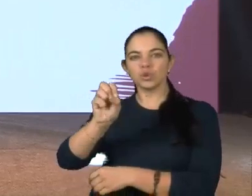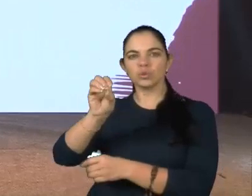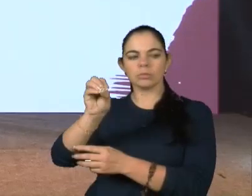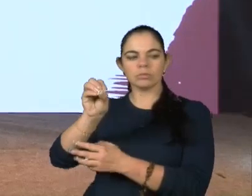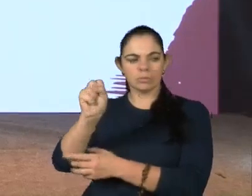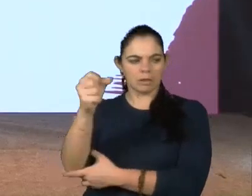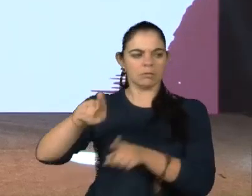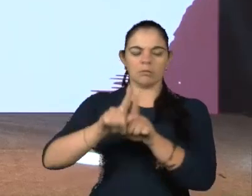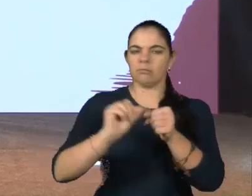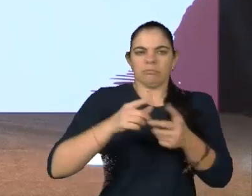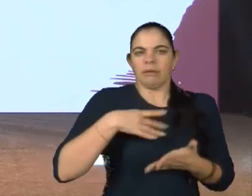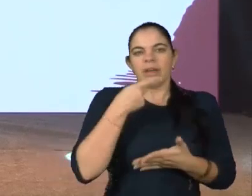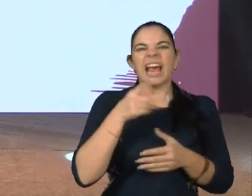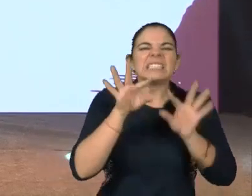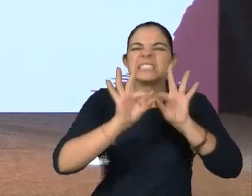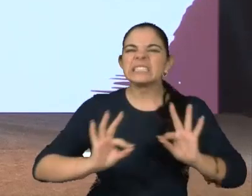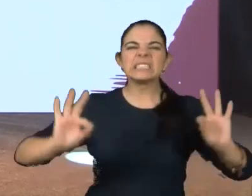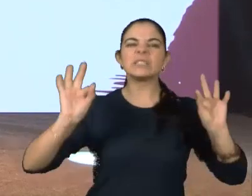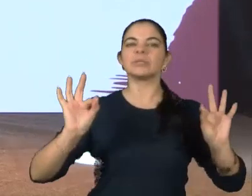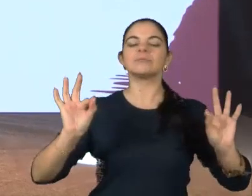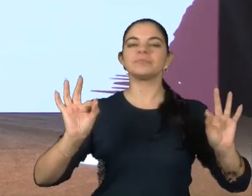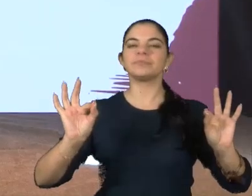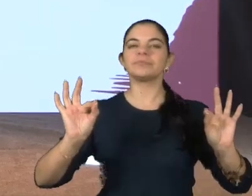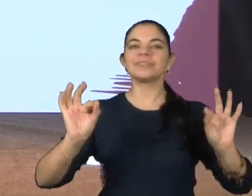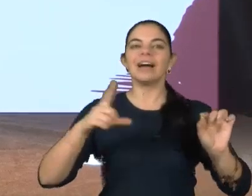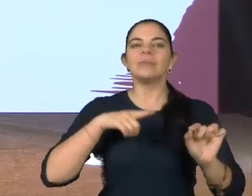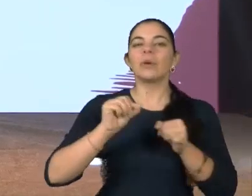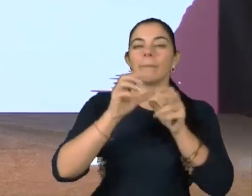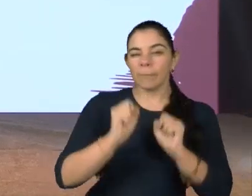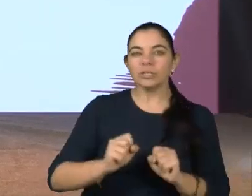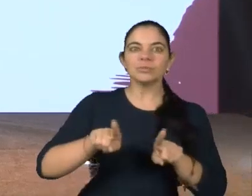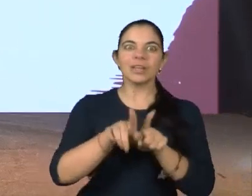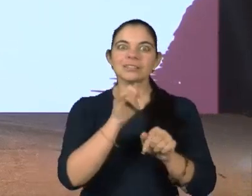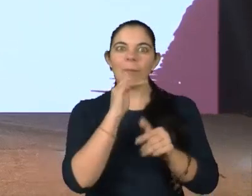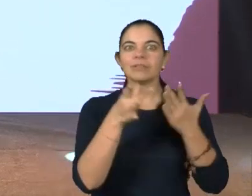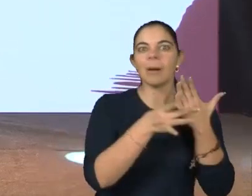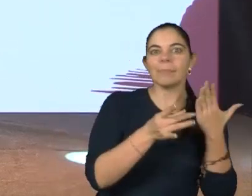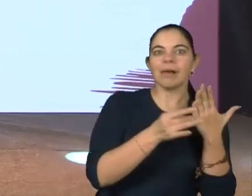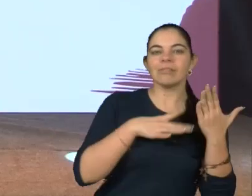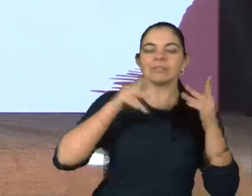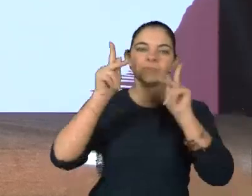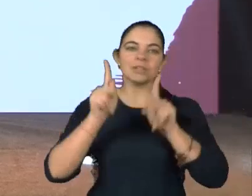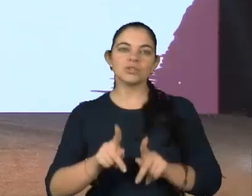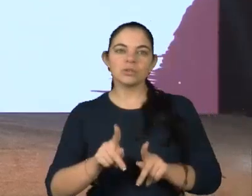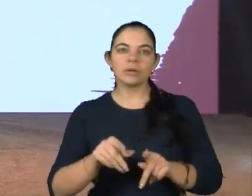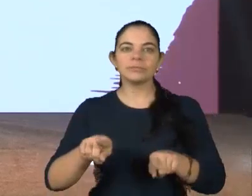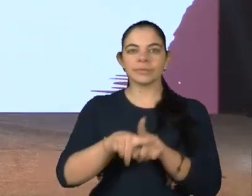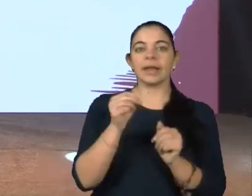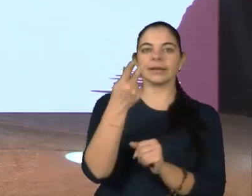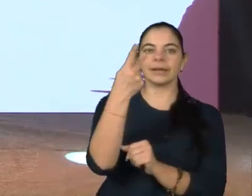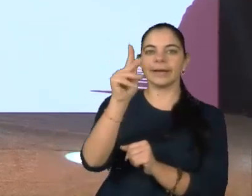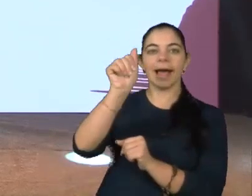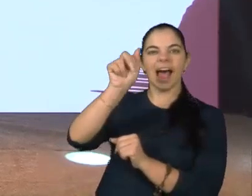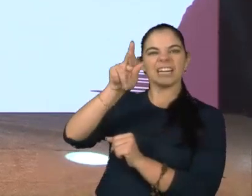de uma forma bem simples. A gente pode classificar as habilidades de uma pessoa em hard skills,